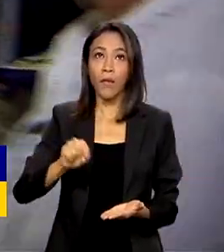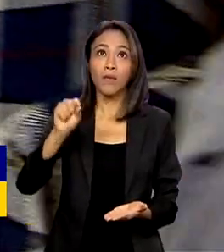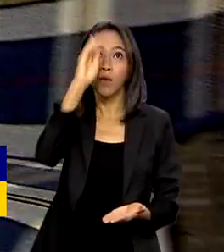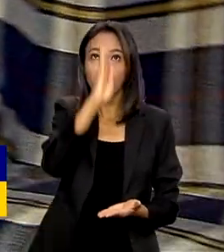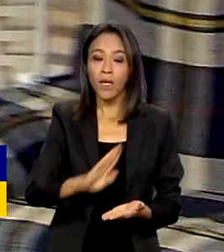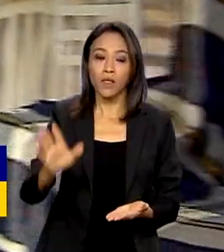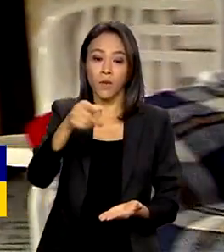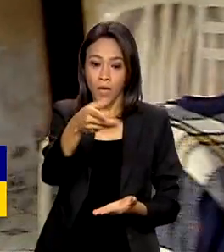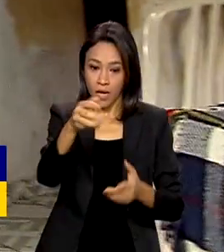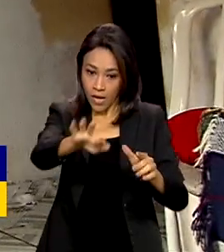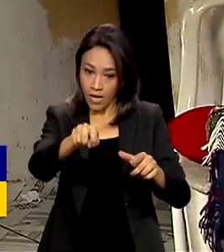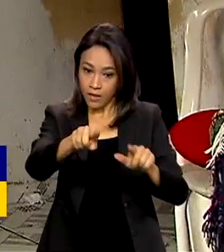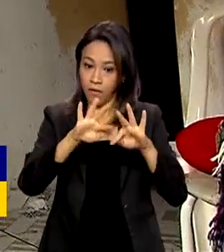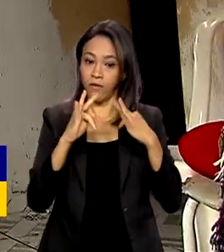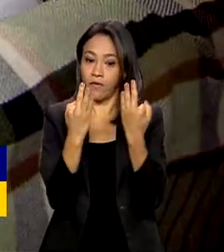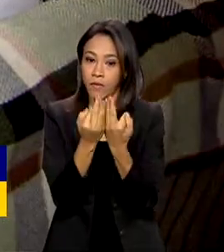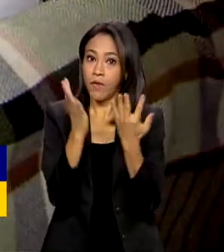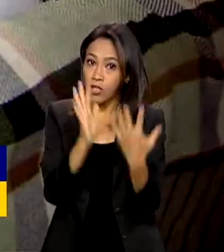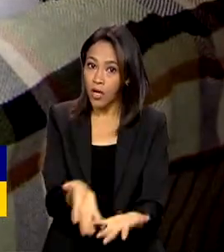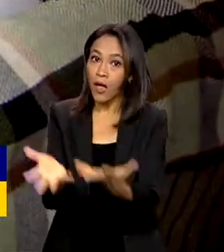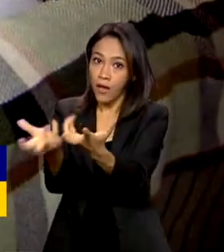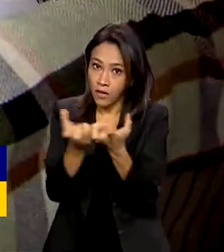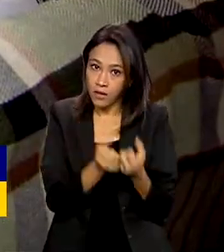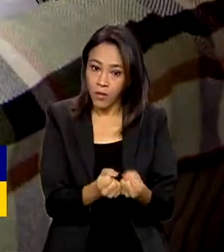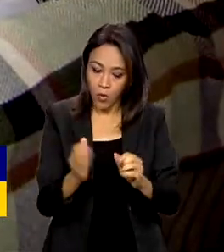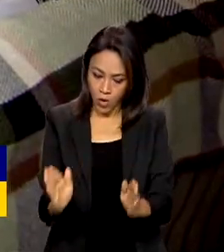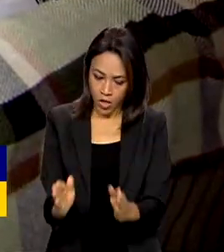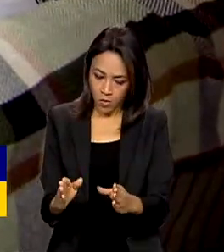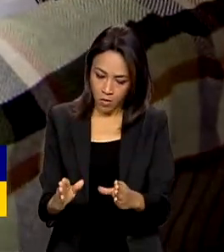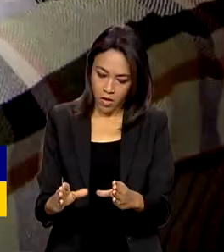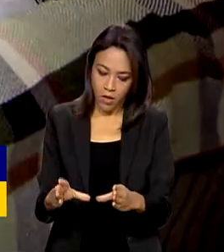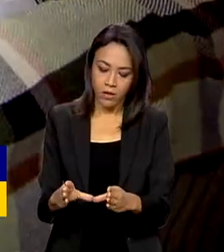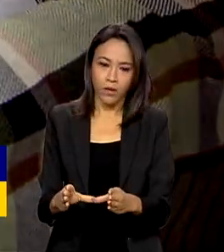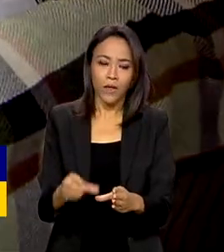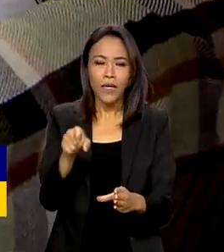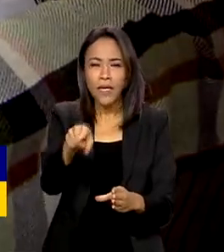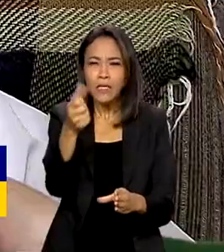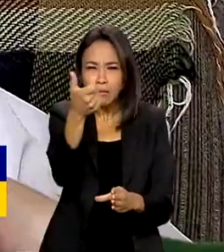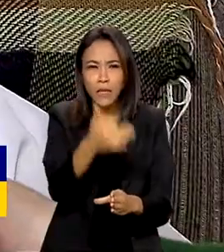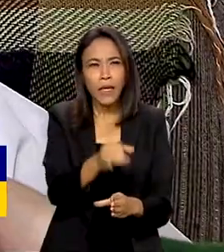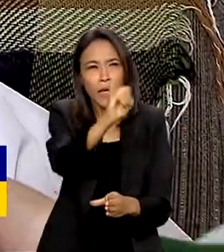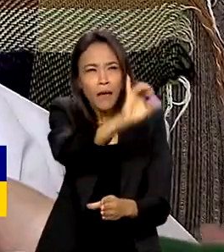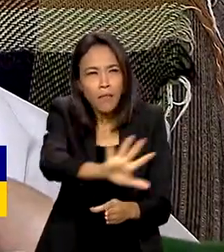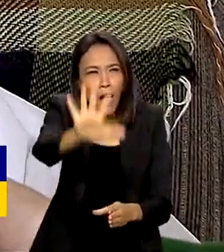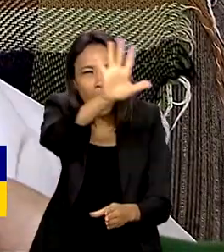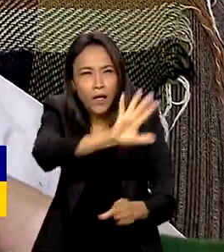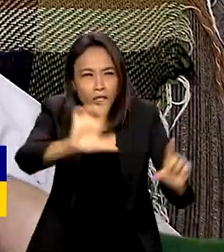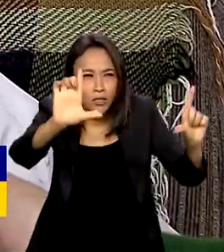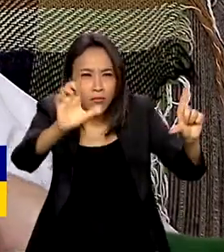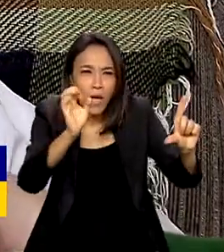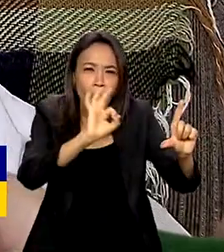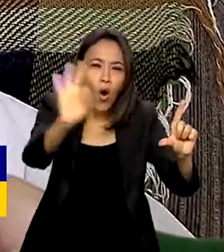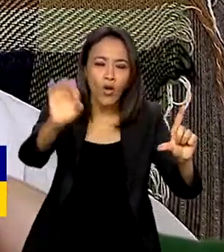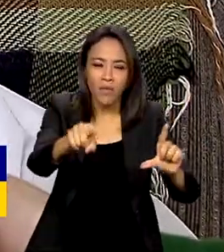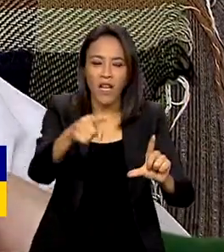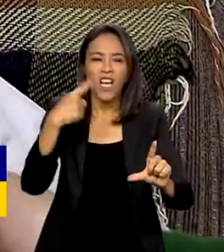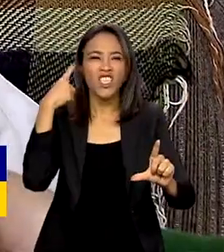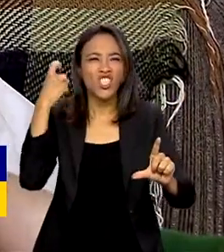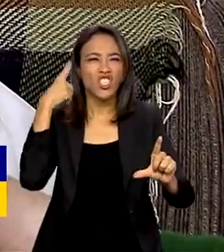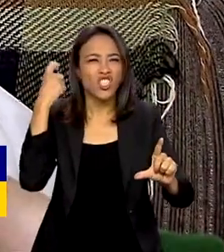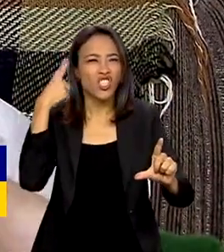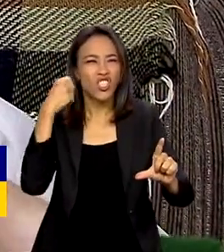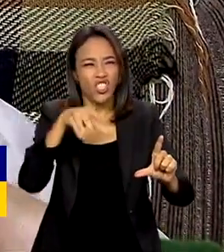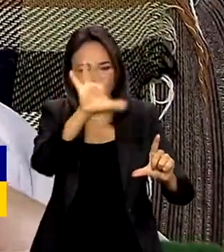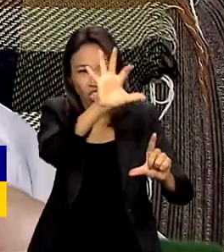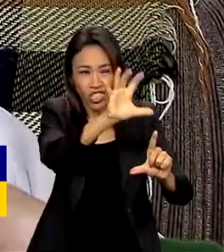recebeu o equipamento e conta que a imagem da televisão melhorou muito. A bicha chiava, dava problema,